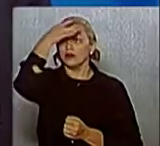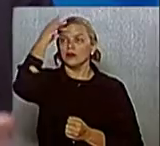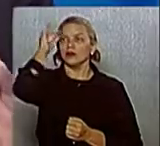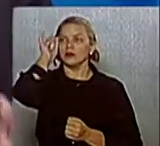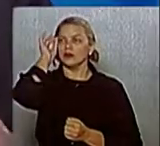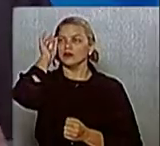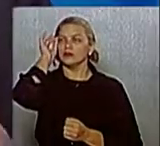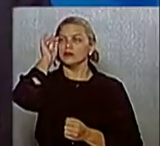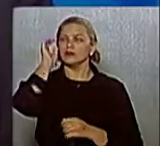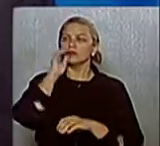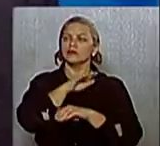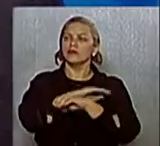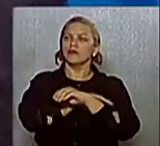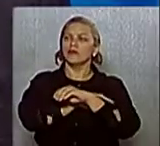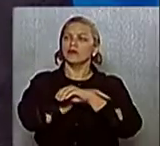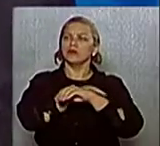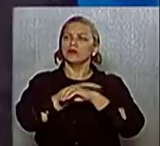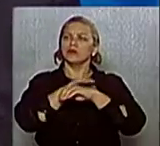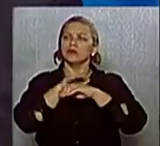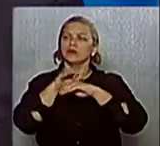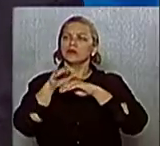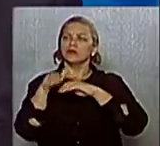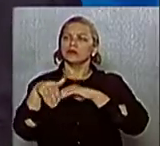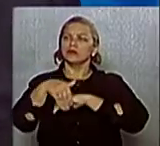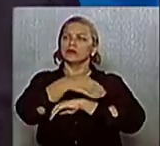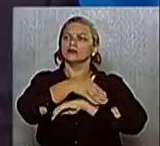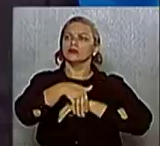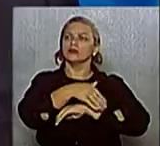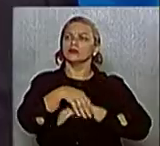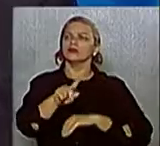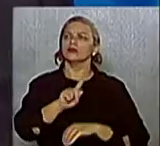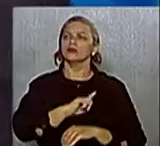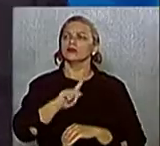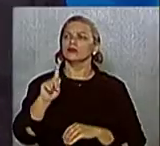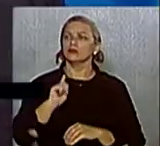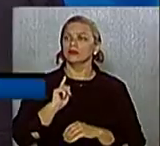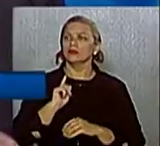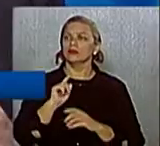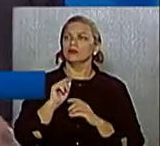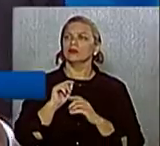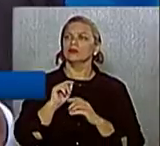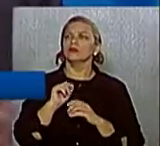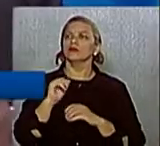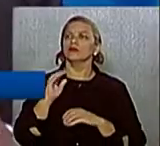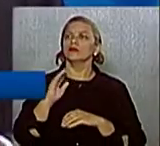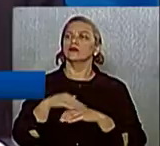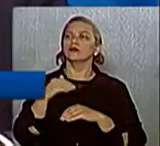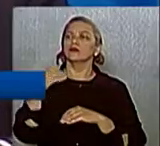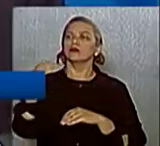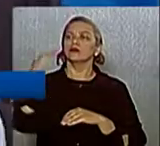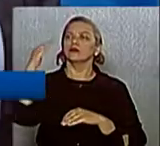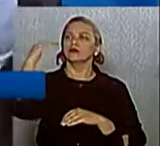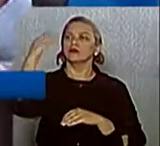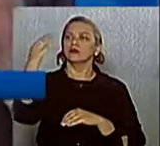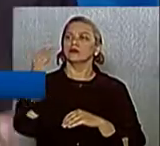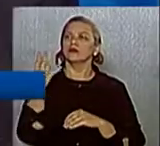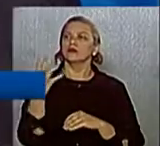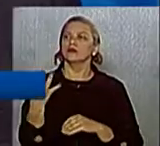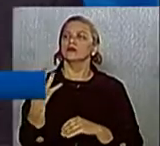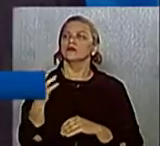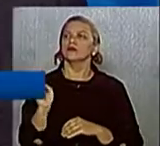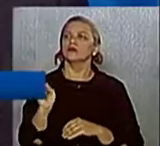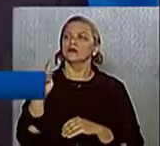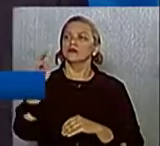recapiei todas as estradas vicinais de Guaratinguetá e ampliamos em quatro quilômetros o asfalto